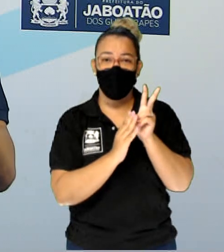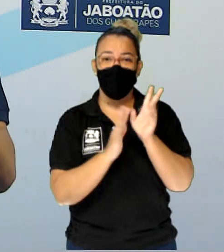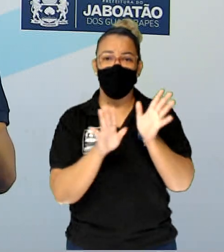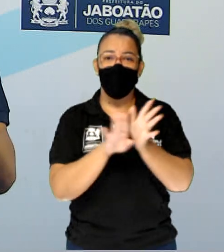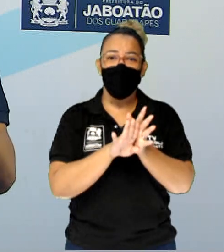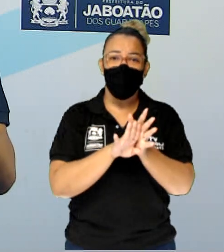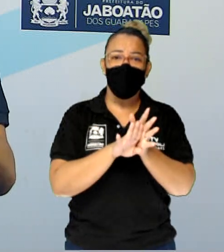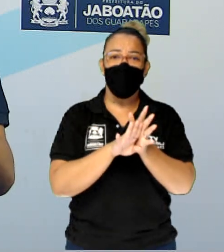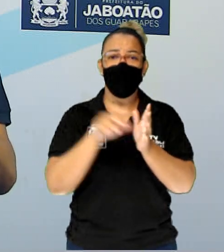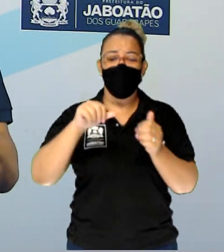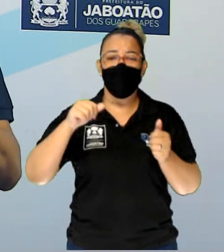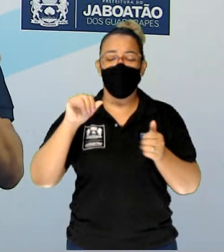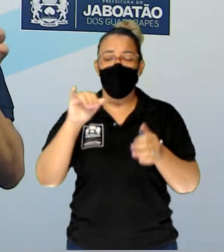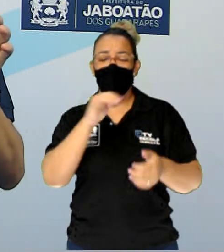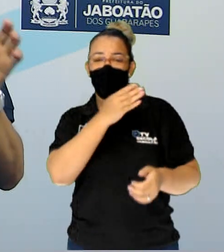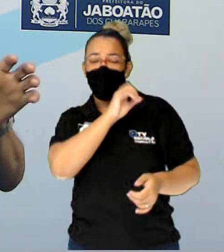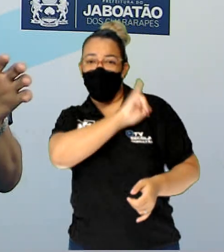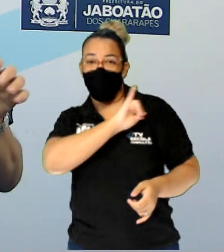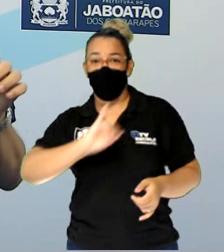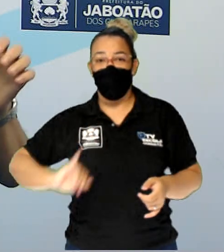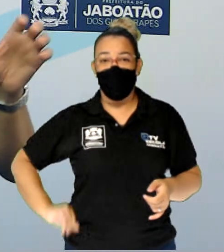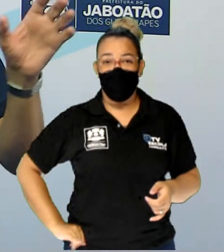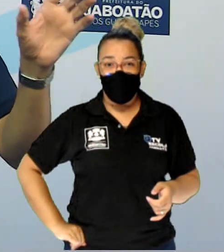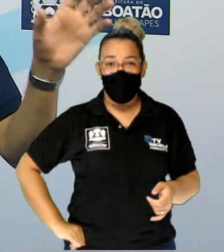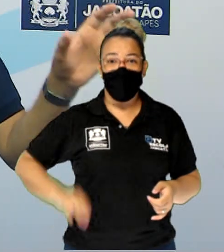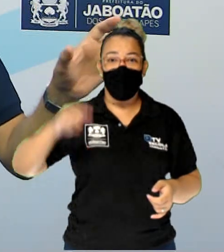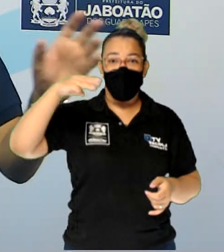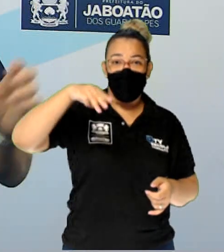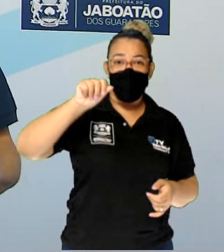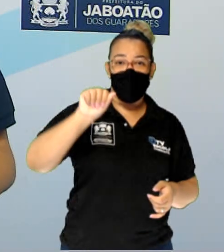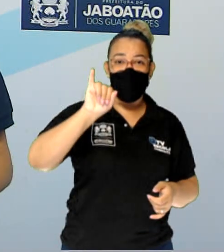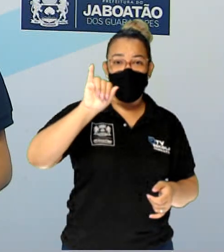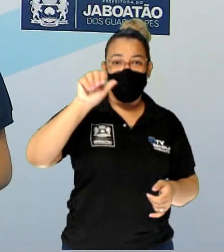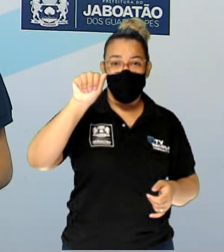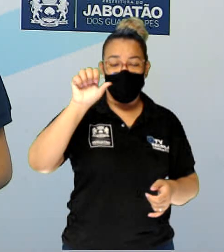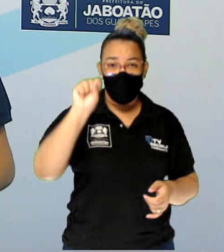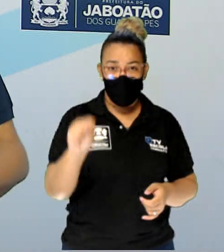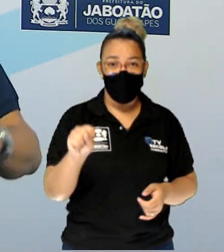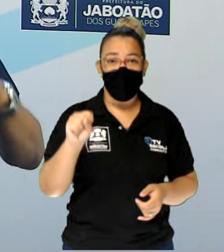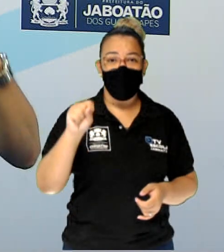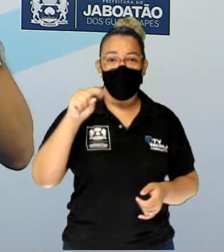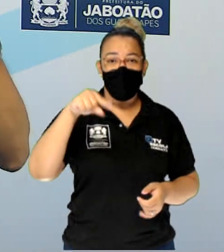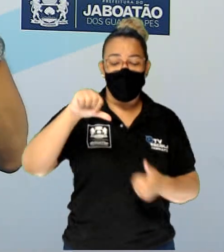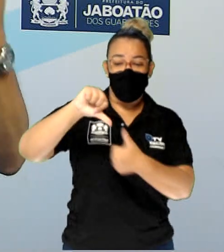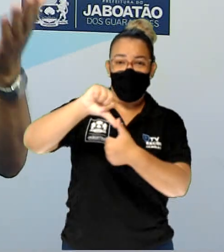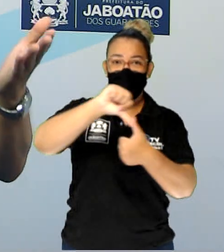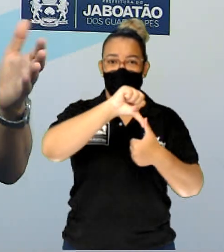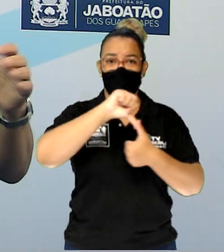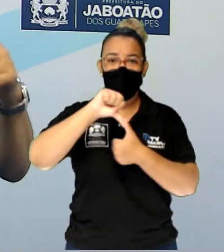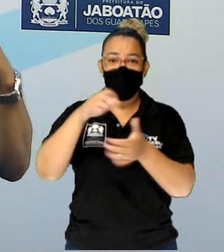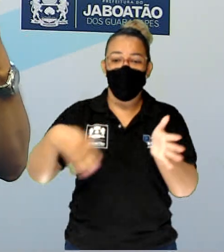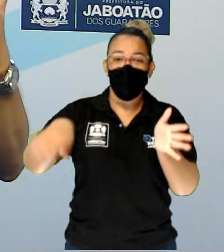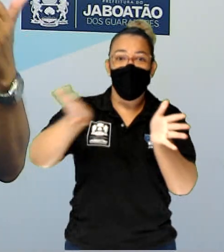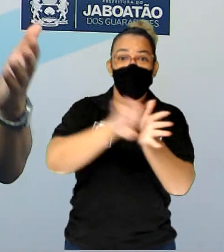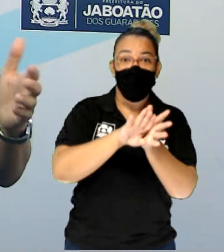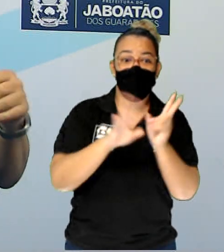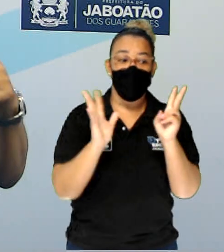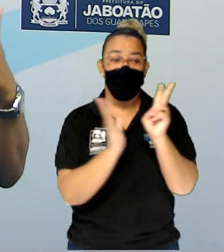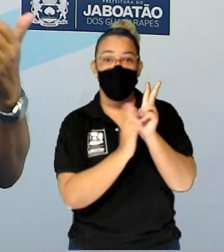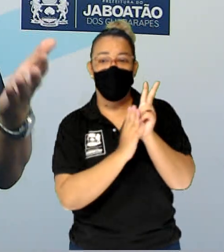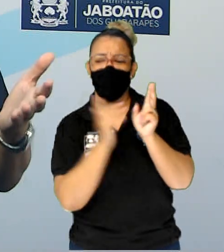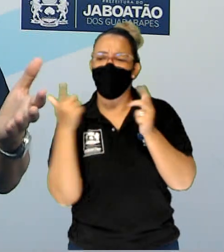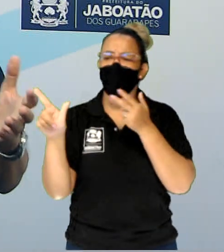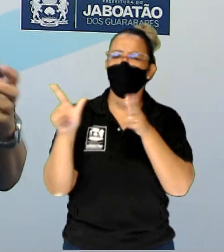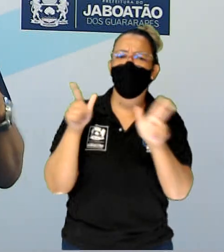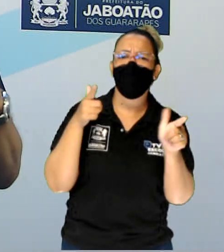impérios Inca, os maias e os aztecas da América do Sul, chegando até as tribos Comanches, Apaches